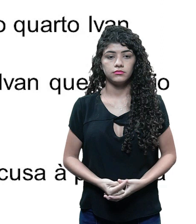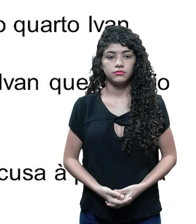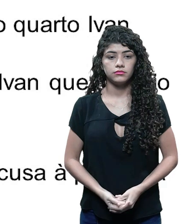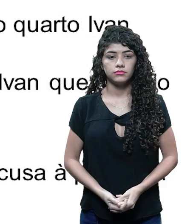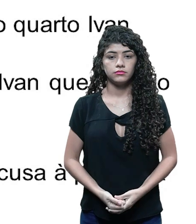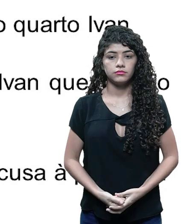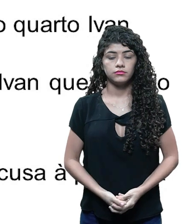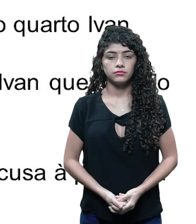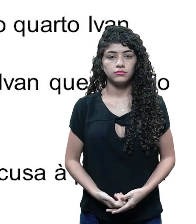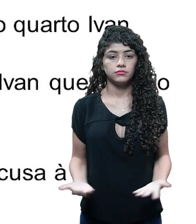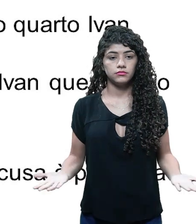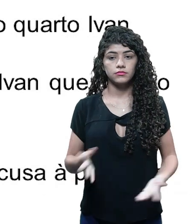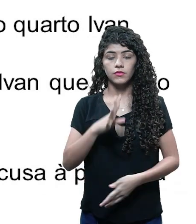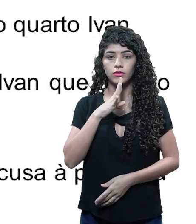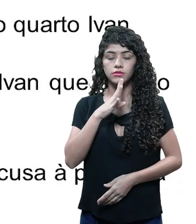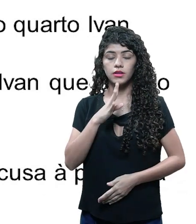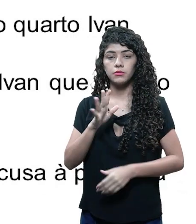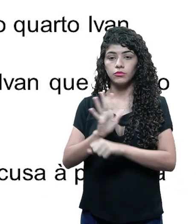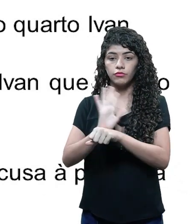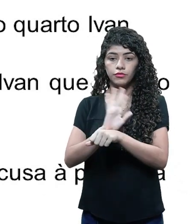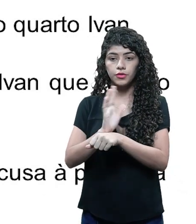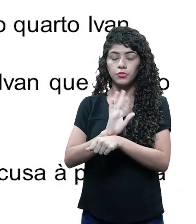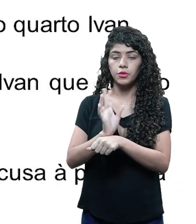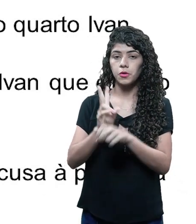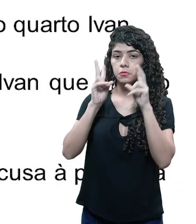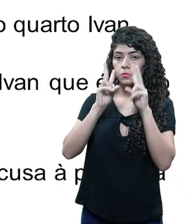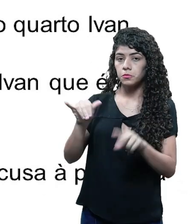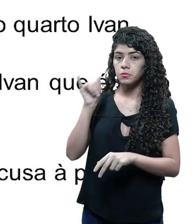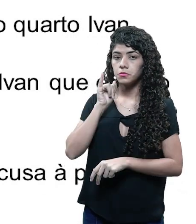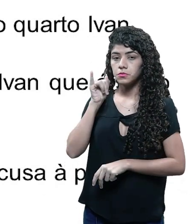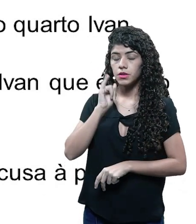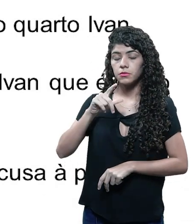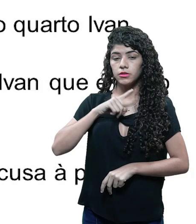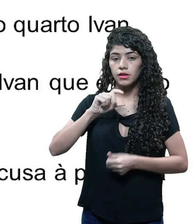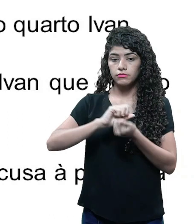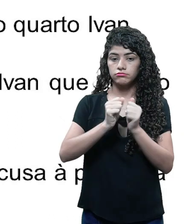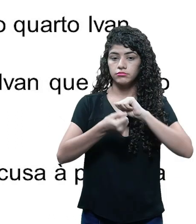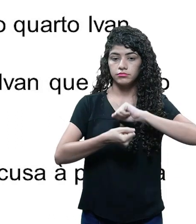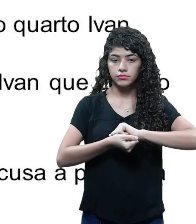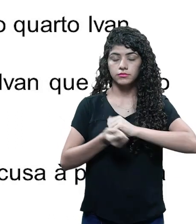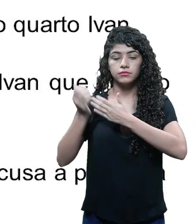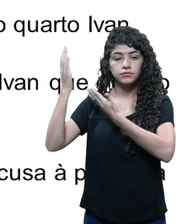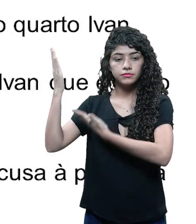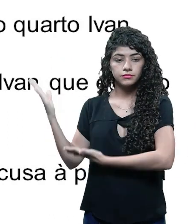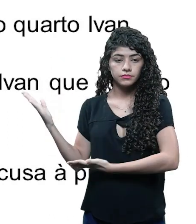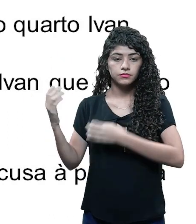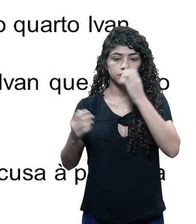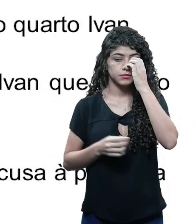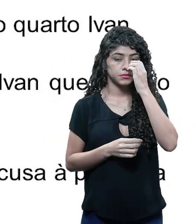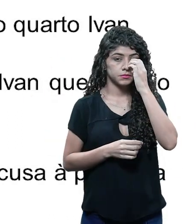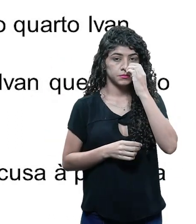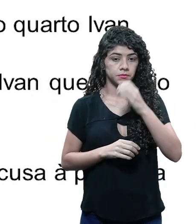Vamos usar o exemplo do filme O Invasor. É um filme de Beto Bram, tem roteiro adaptado de Marçal Aquino,